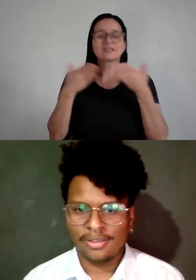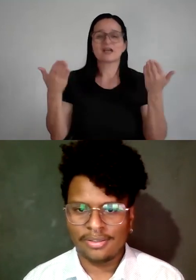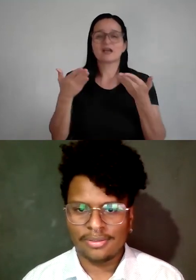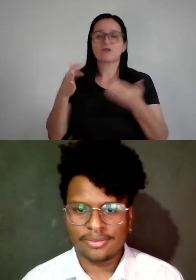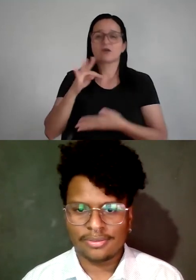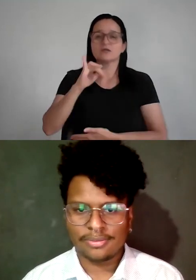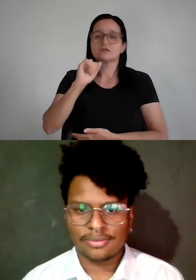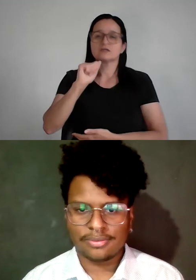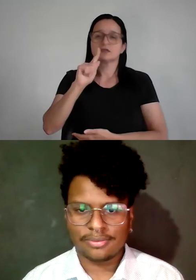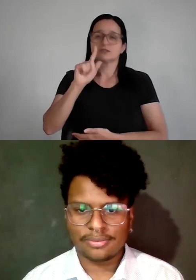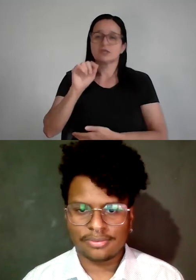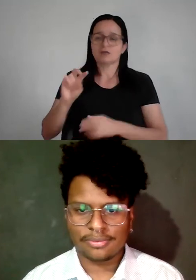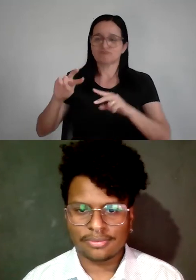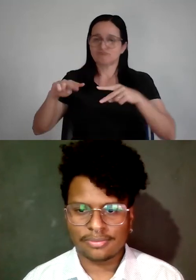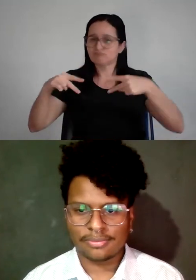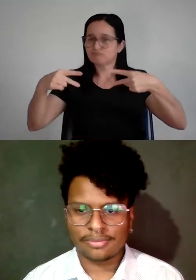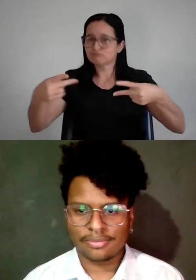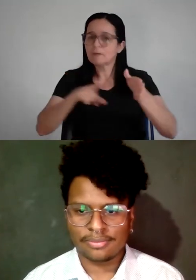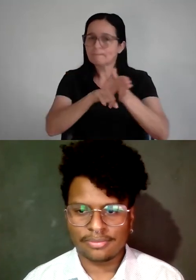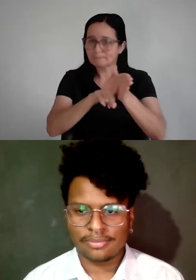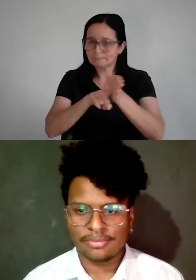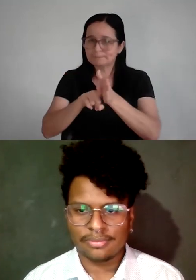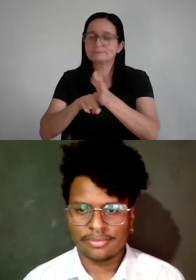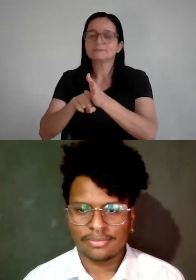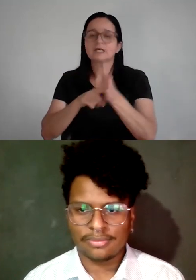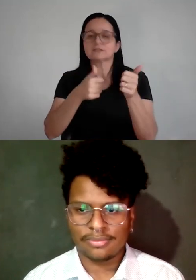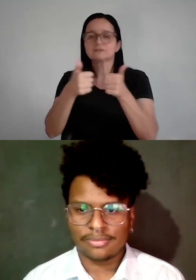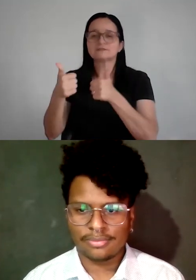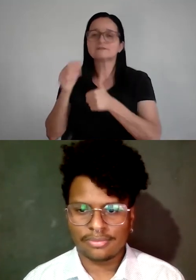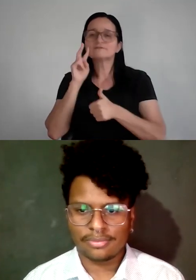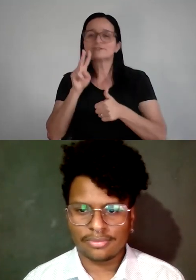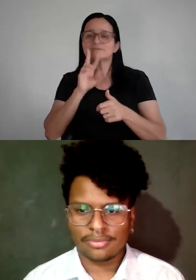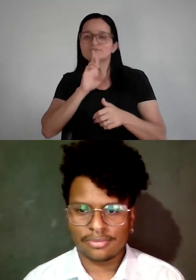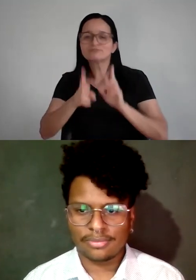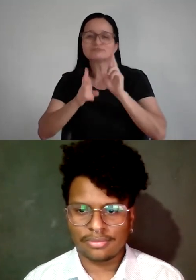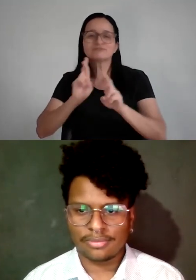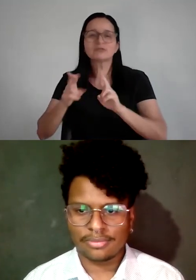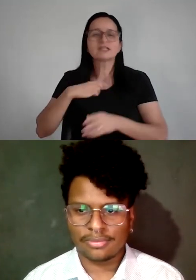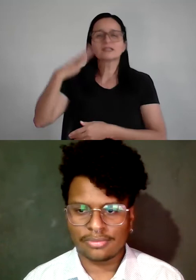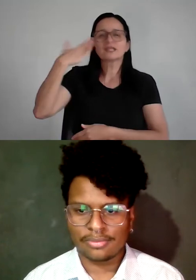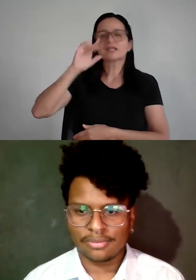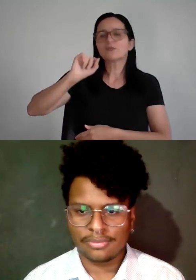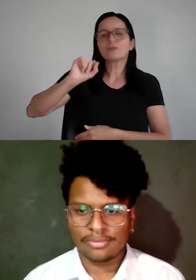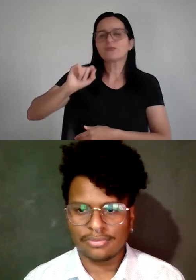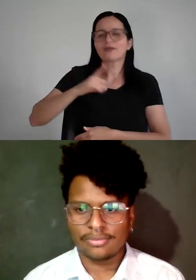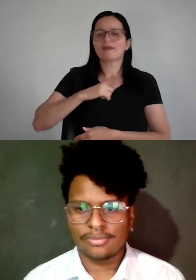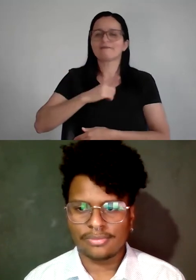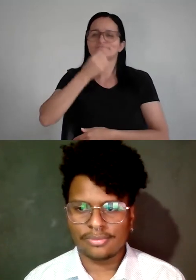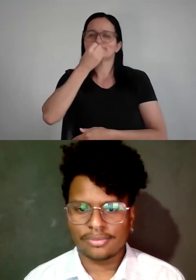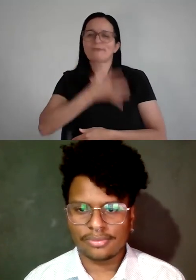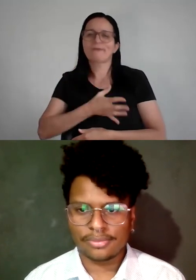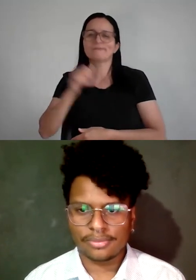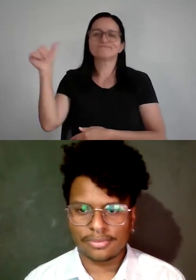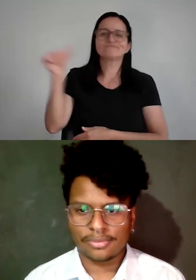chat o link da pesquisa de satisfação, e a gente quer muito ouvir vocês, entender o que faz sentido para vocês, o que não faz,